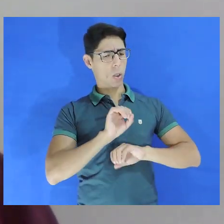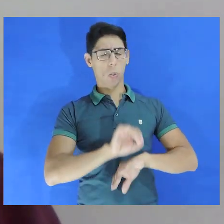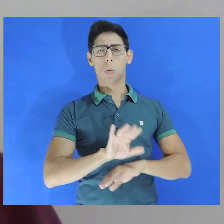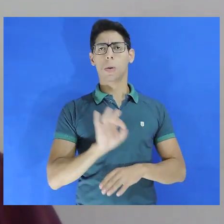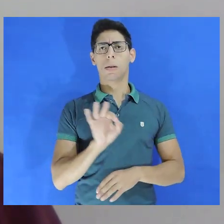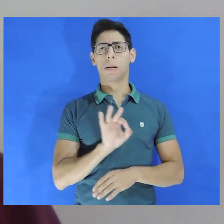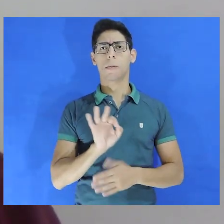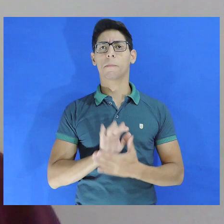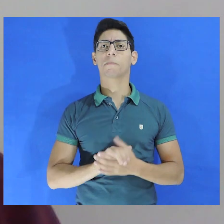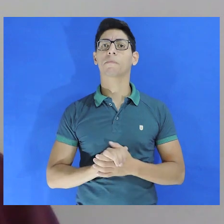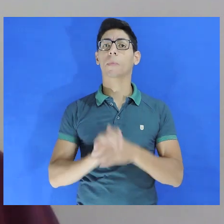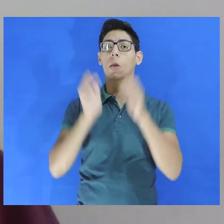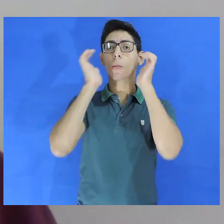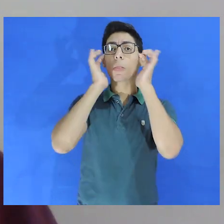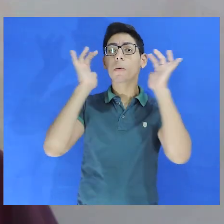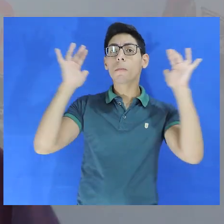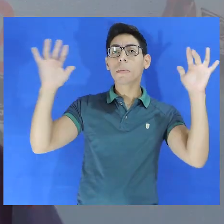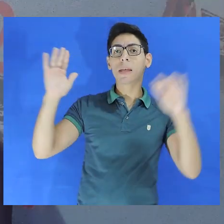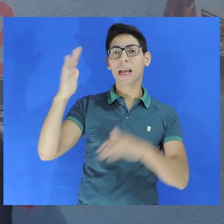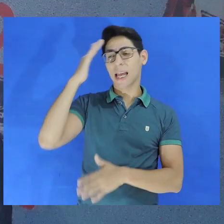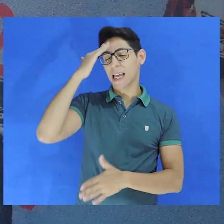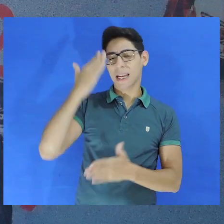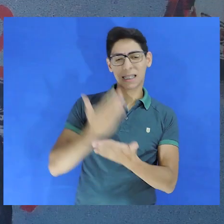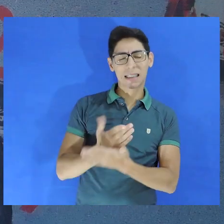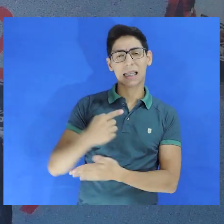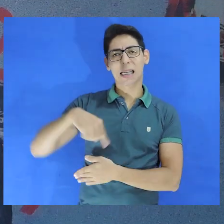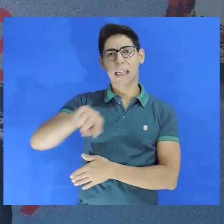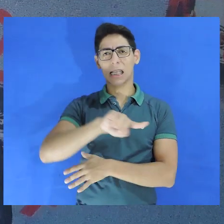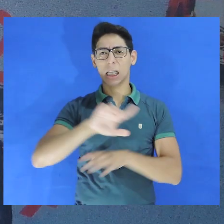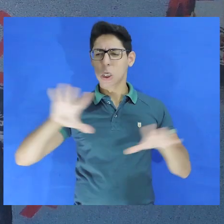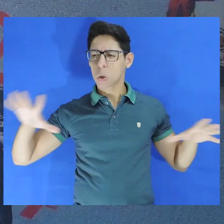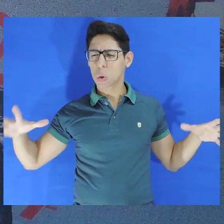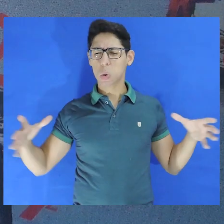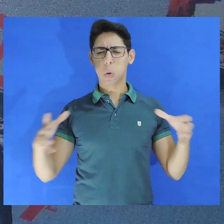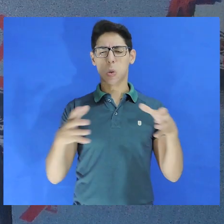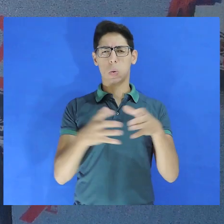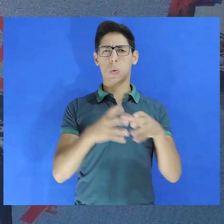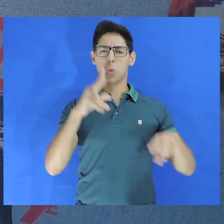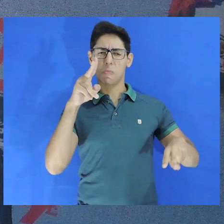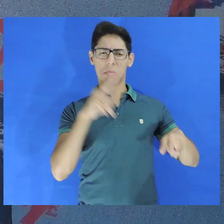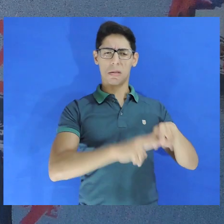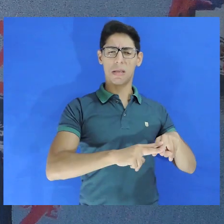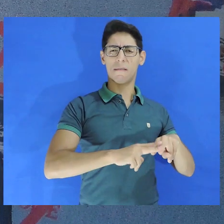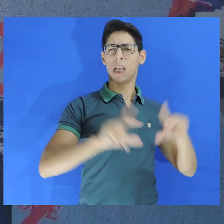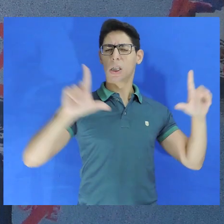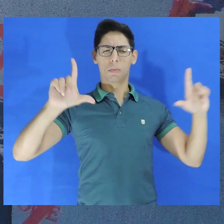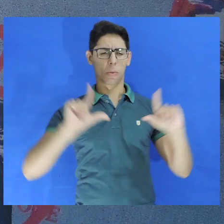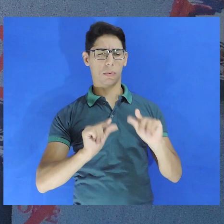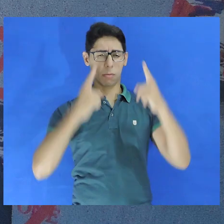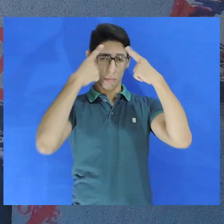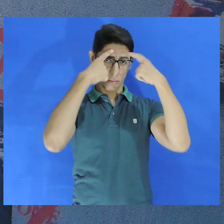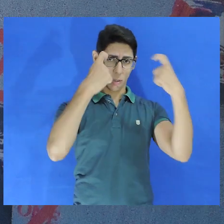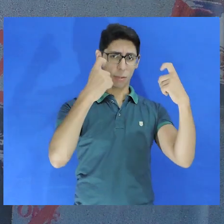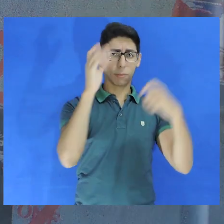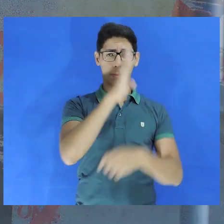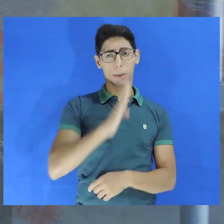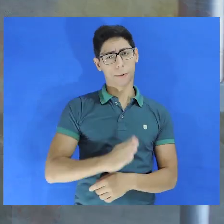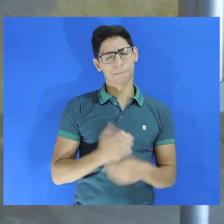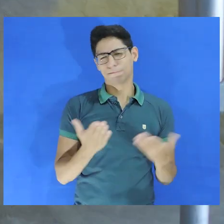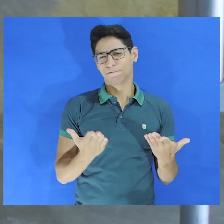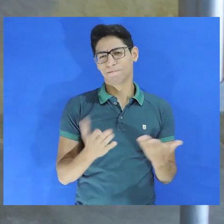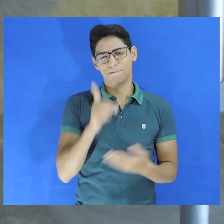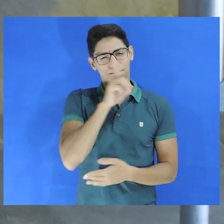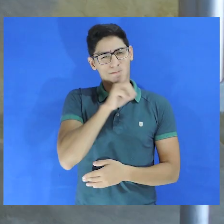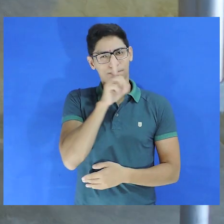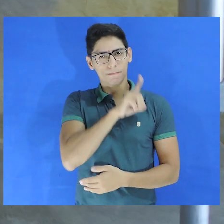reeduca. Utopia é acreditar que o encarceramento em massa diminui a violência no Brasil e